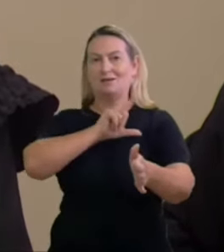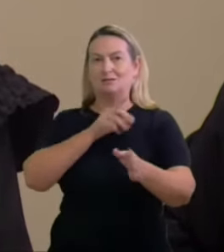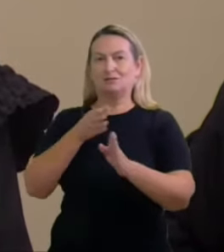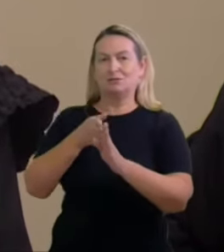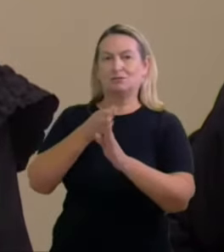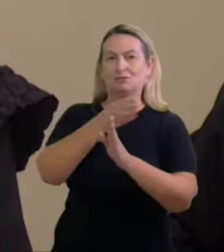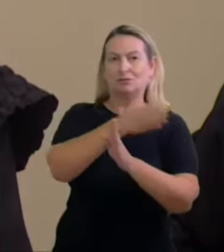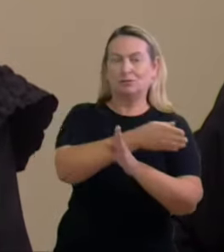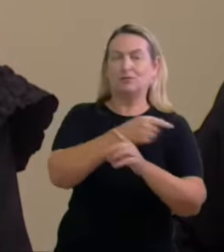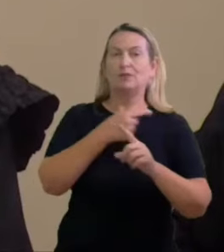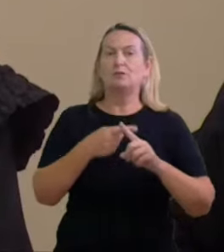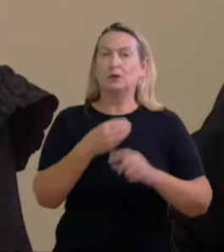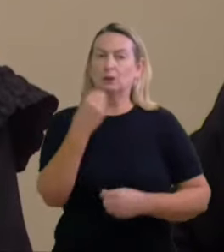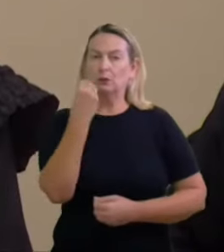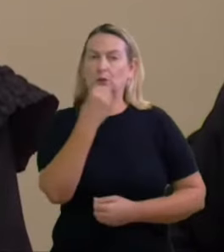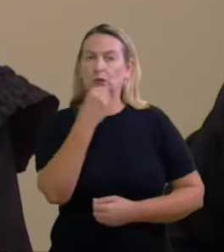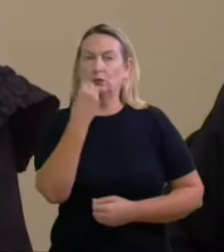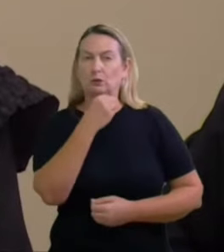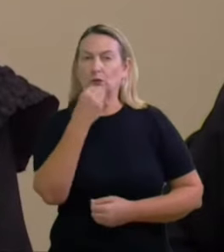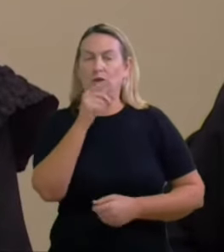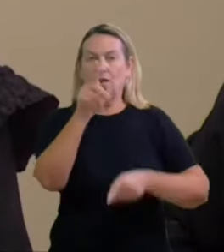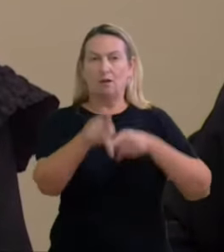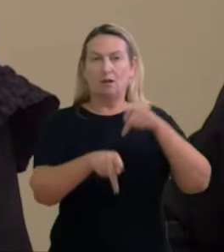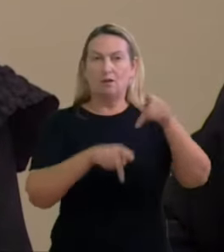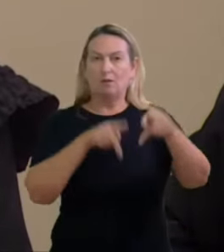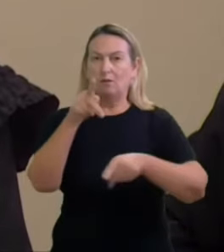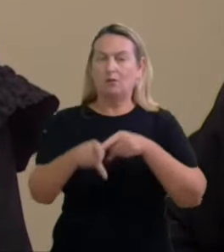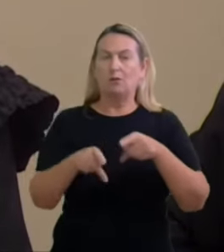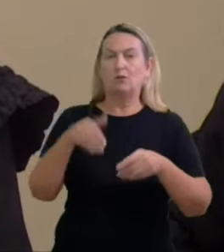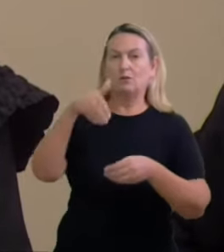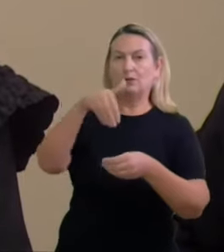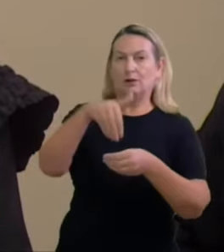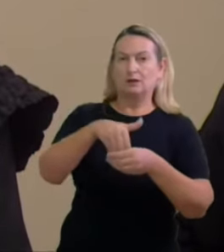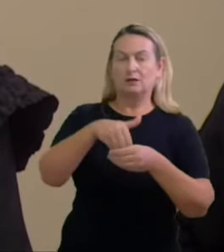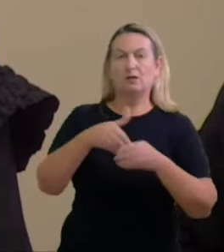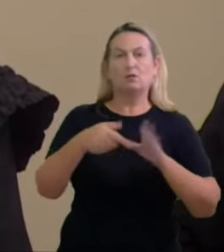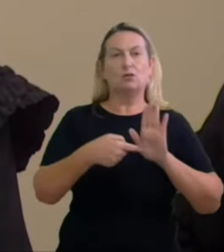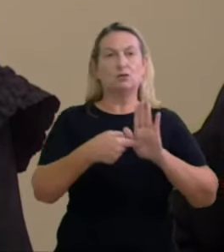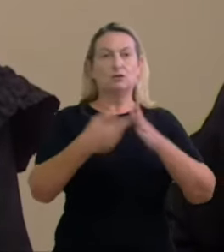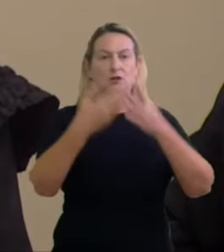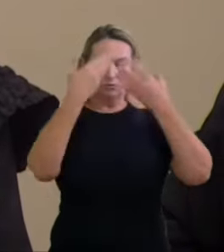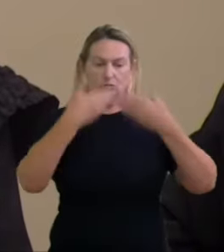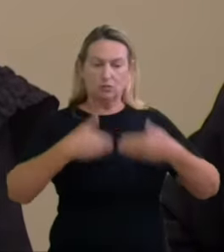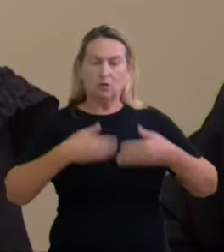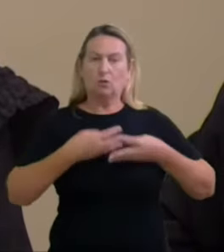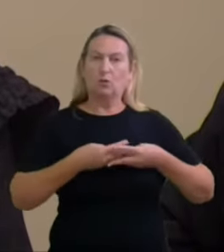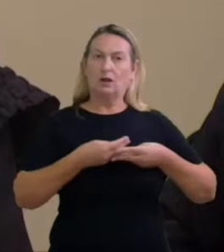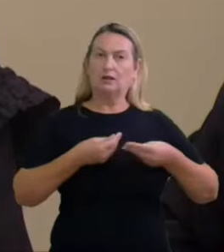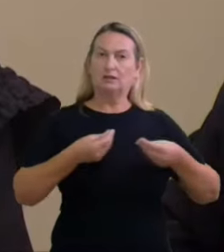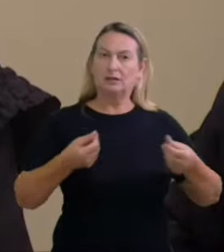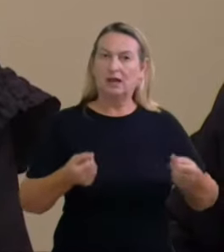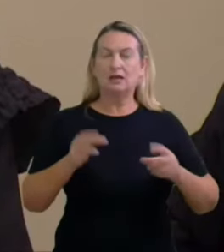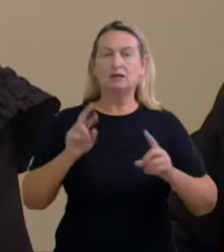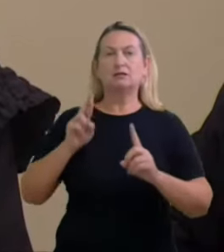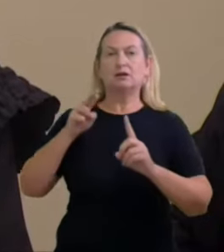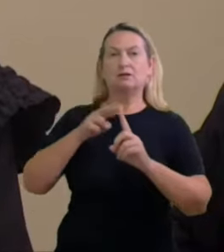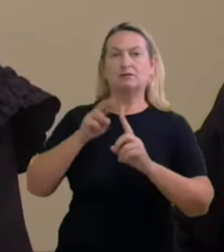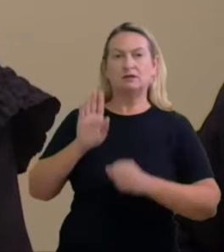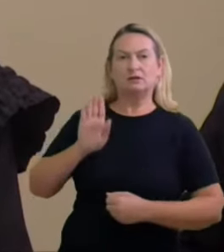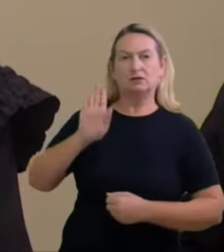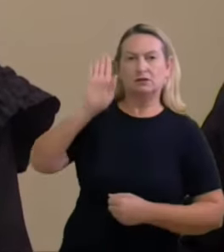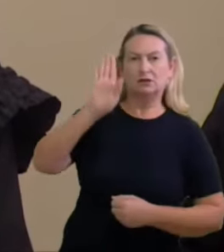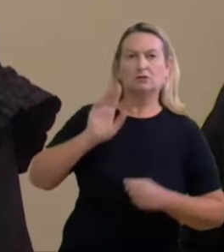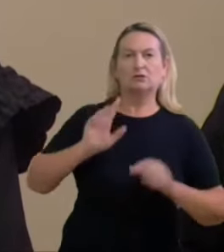convencimento do eleitor com exaltação das qualidades pessoais referência à candidatura e divulgação das ações políticas